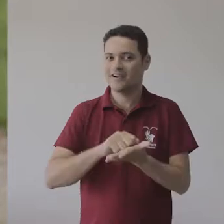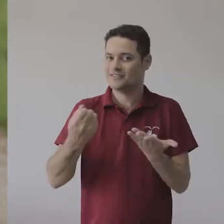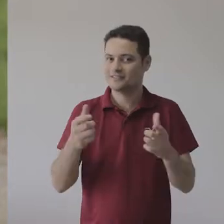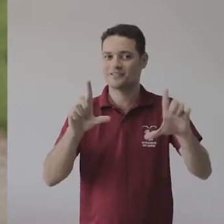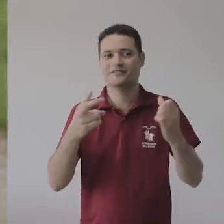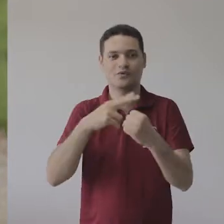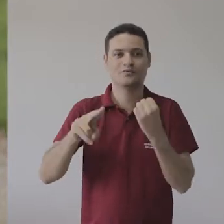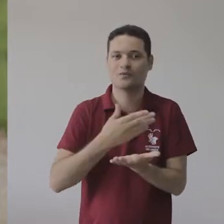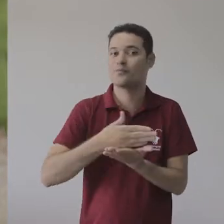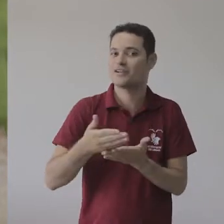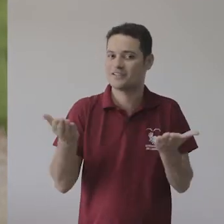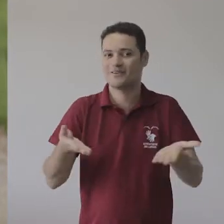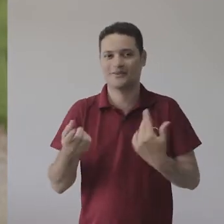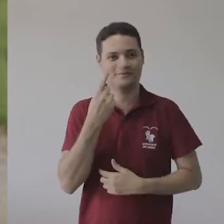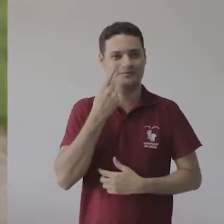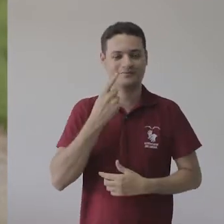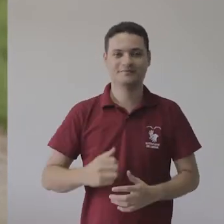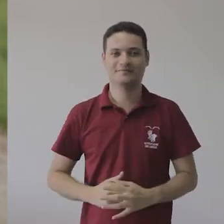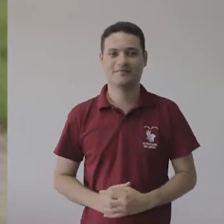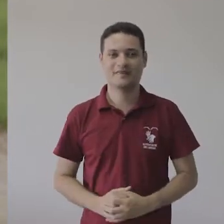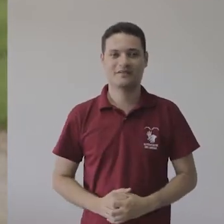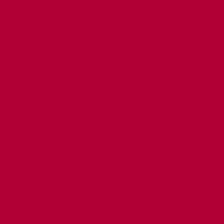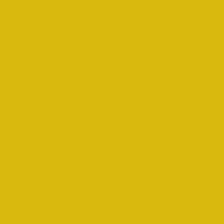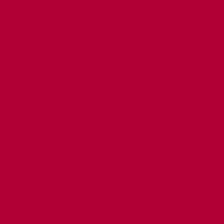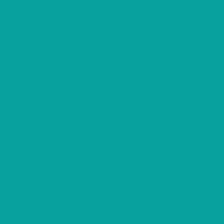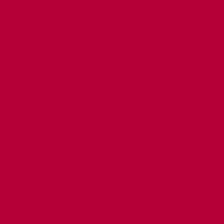A agenda da TV UFES começa agora. Confira!